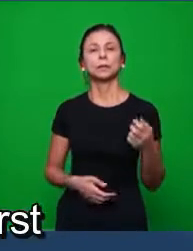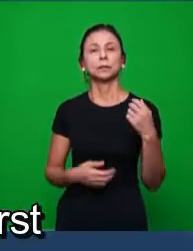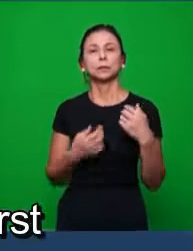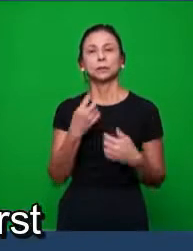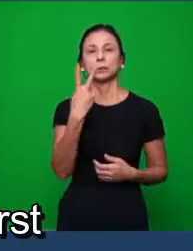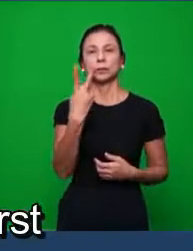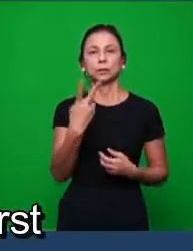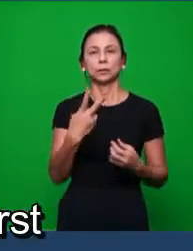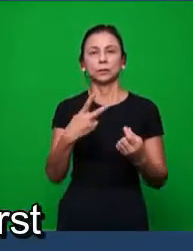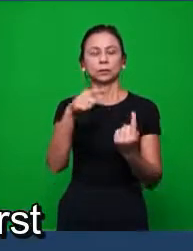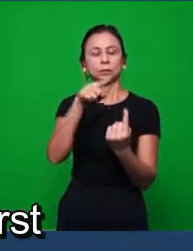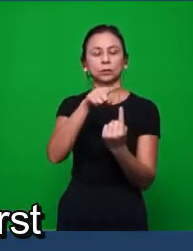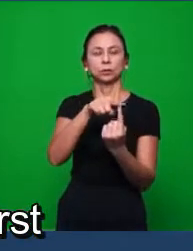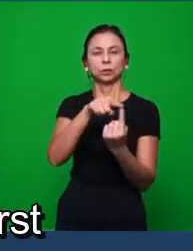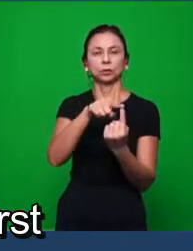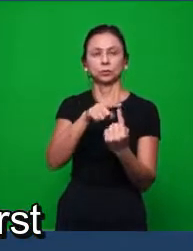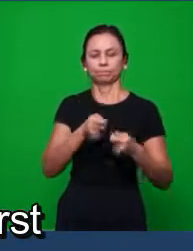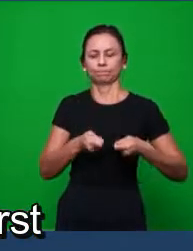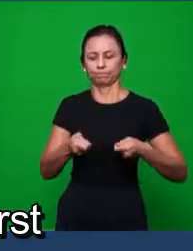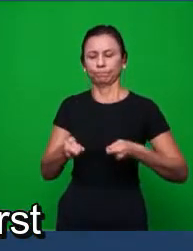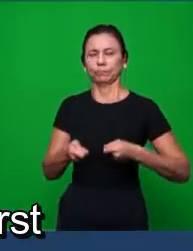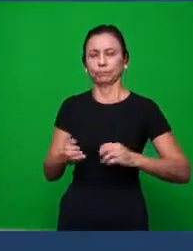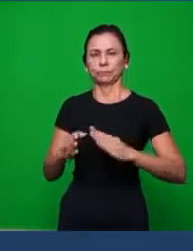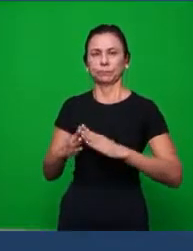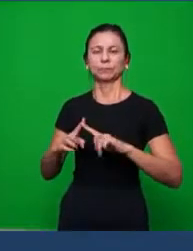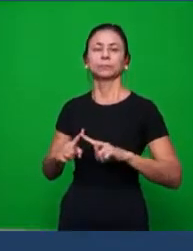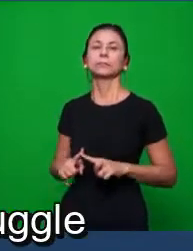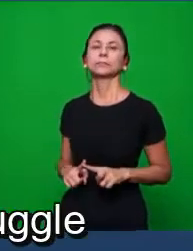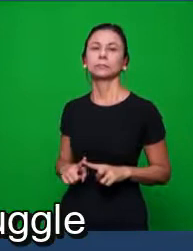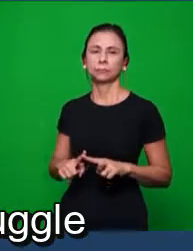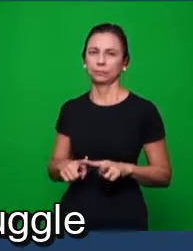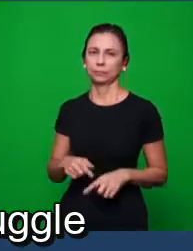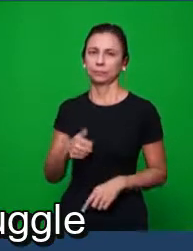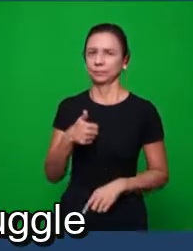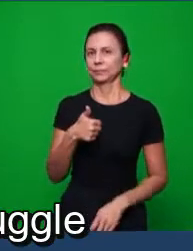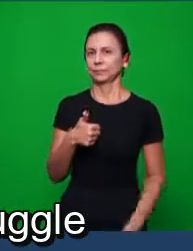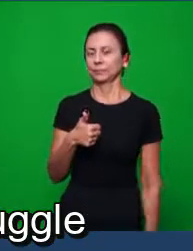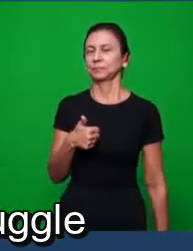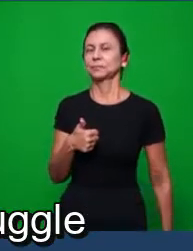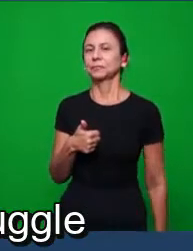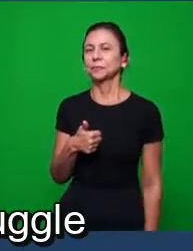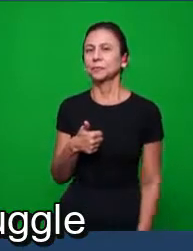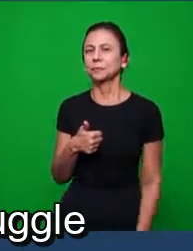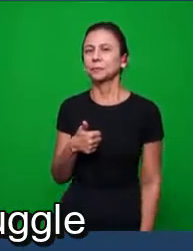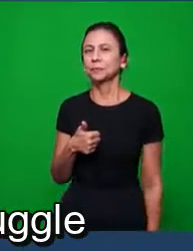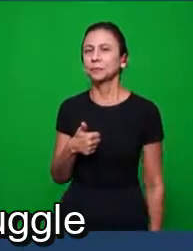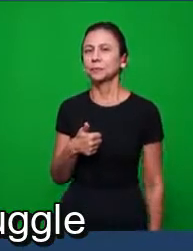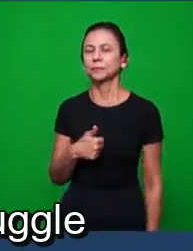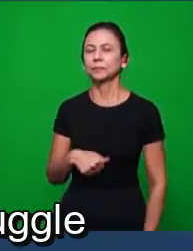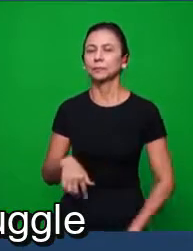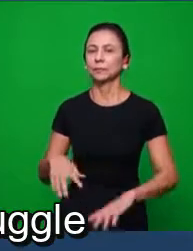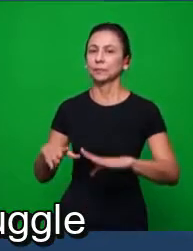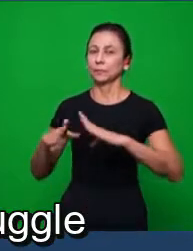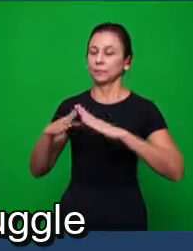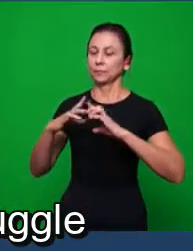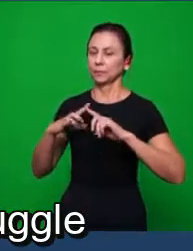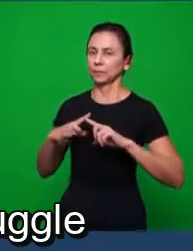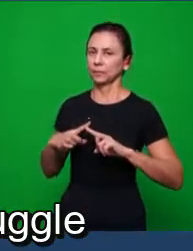de perseguição na igreja de Esmirna. Primeiro, foi sobre a igreja